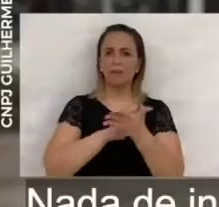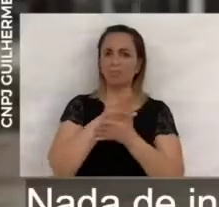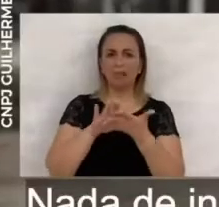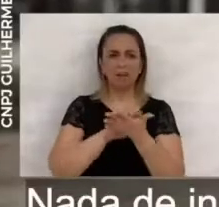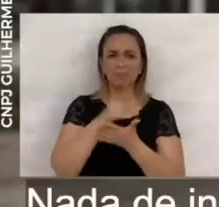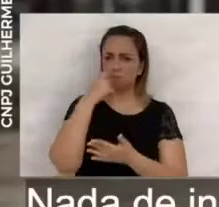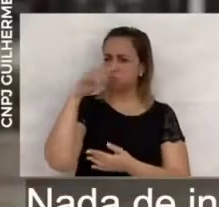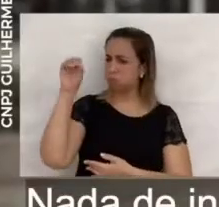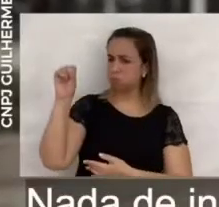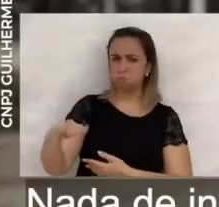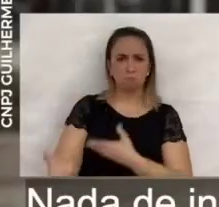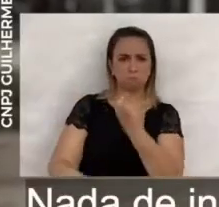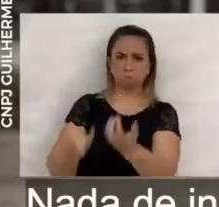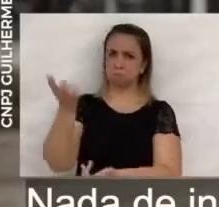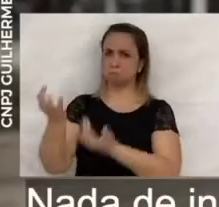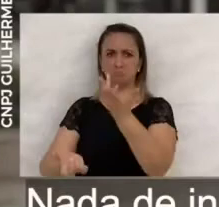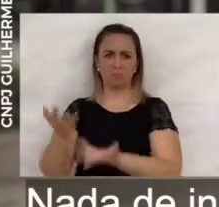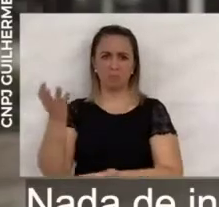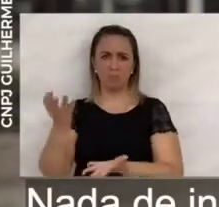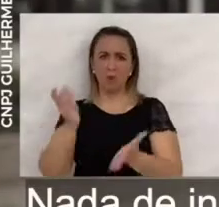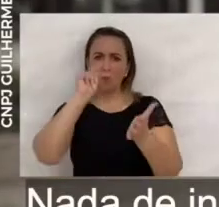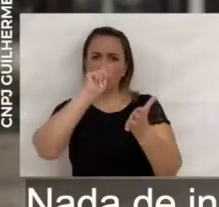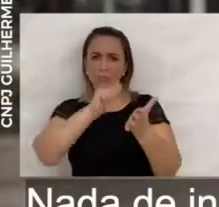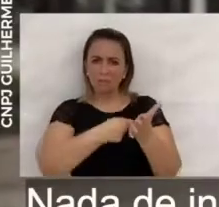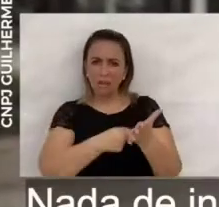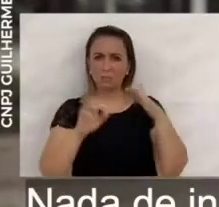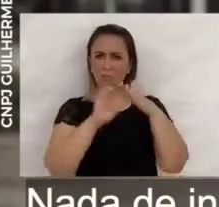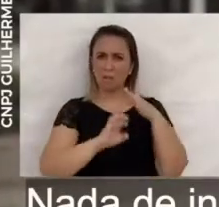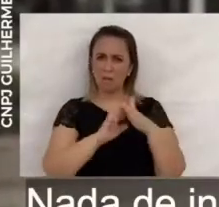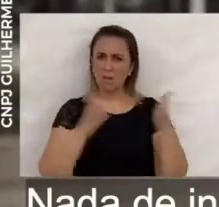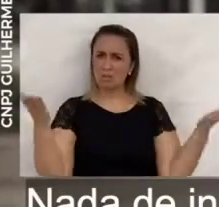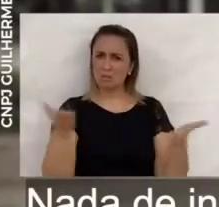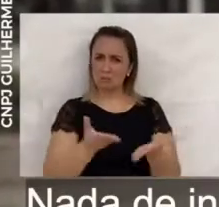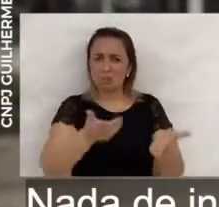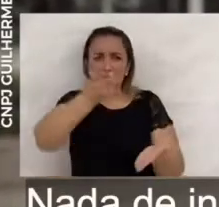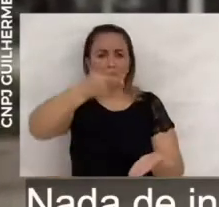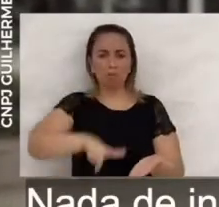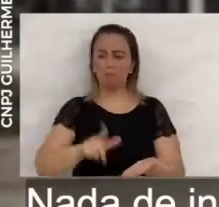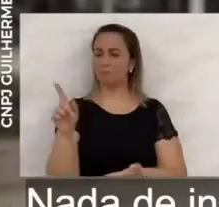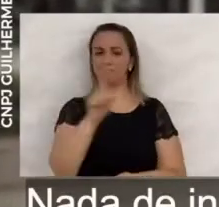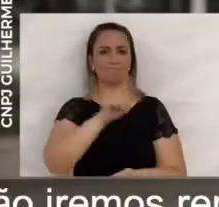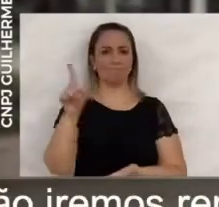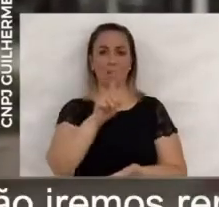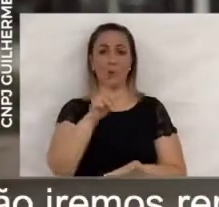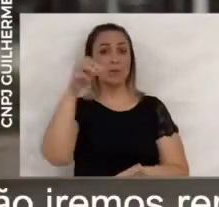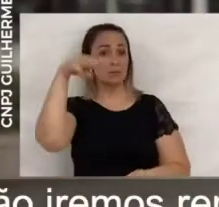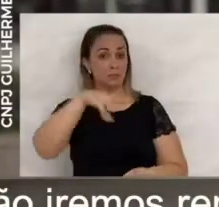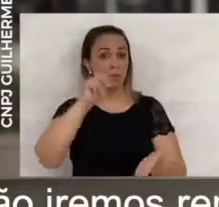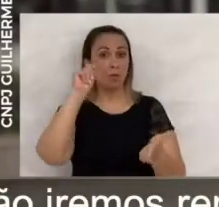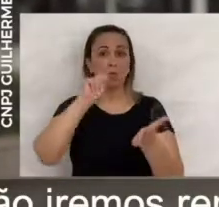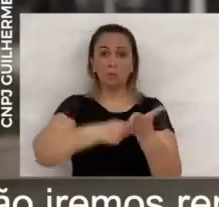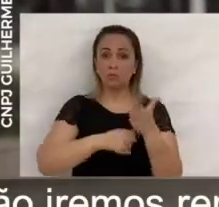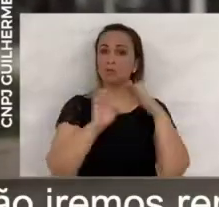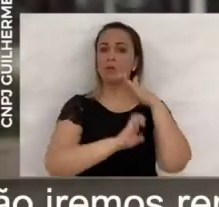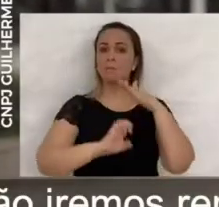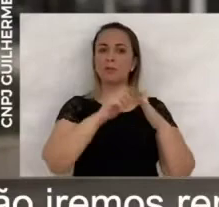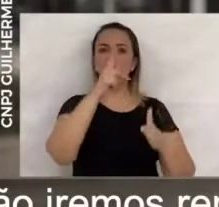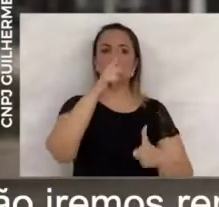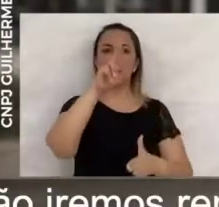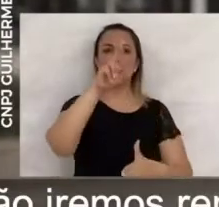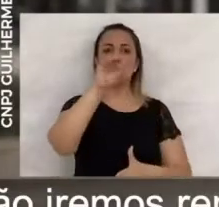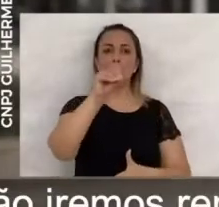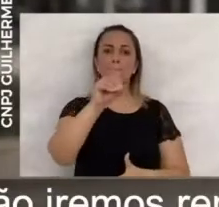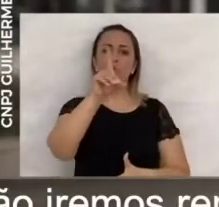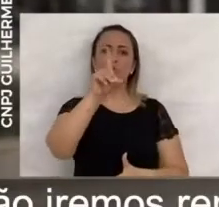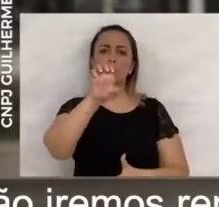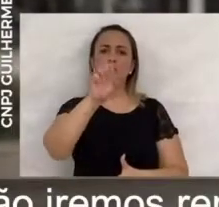Nada de incineração. Iremos descentralizar a coleta trabalhando com as cooperativas de catadores. Não iremos renovar o contrato